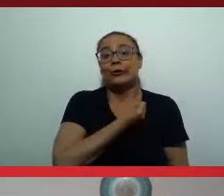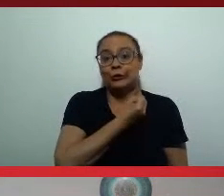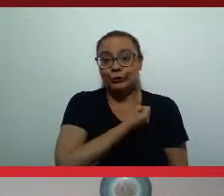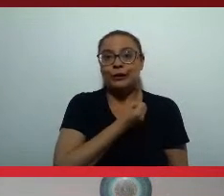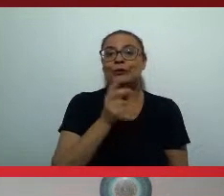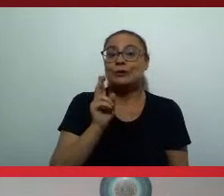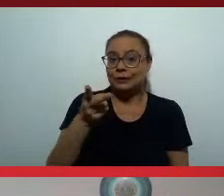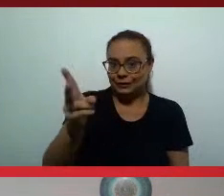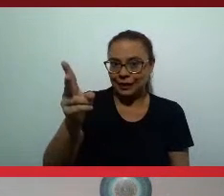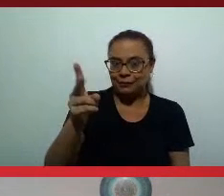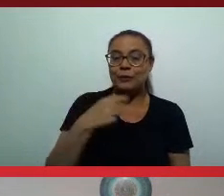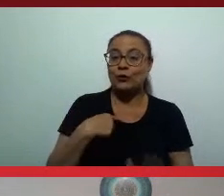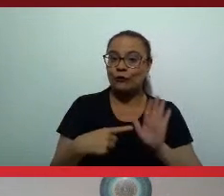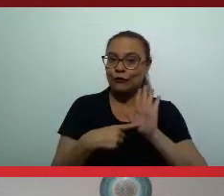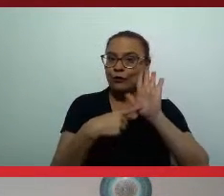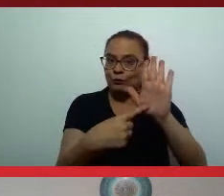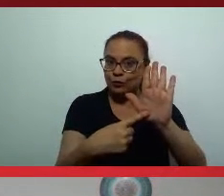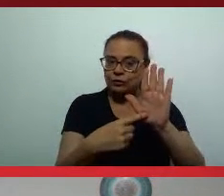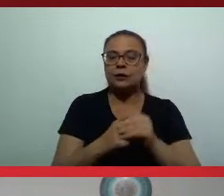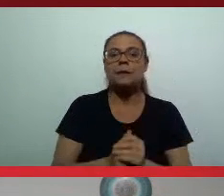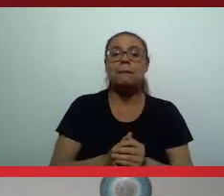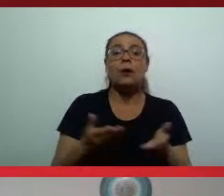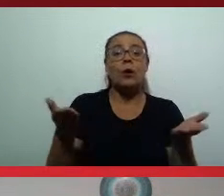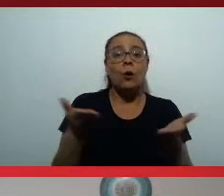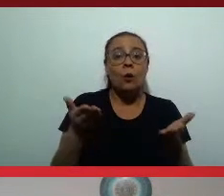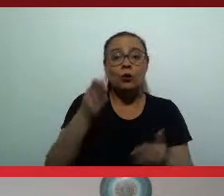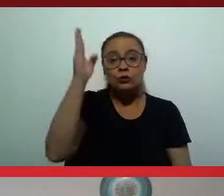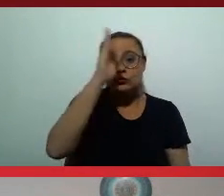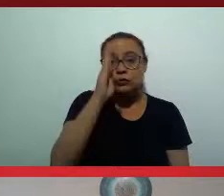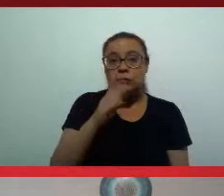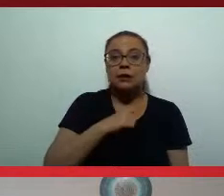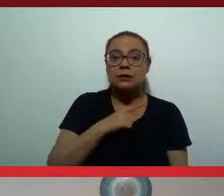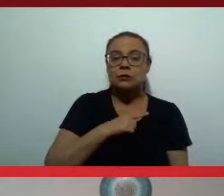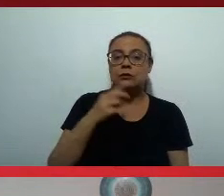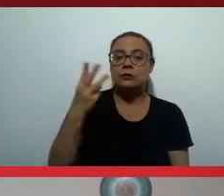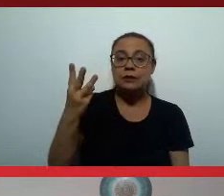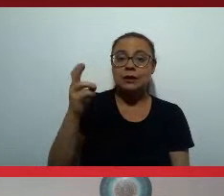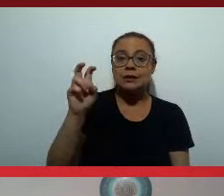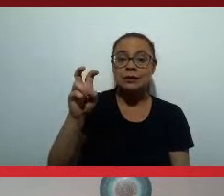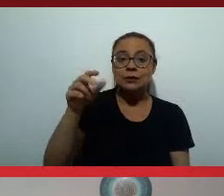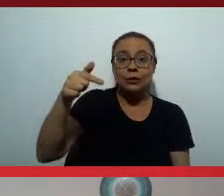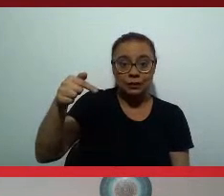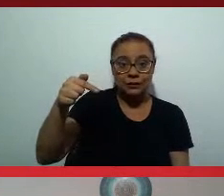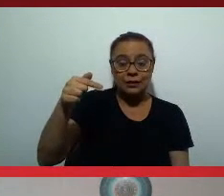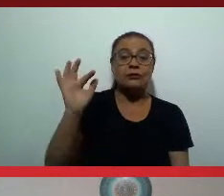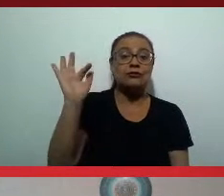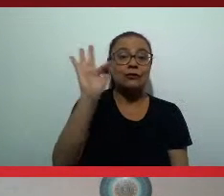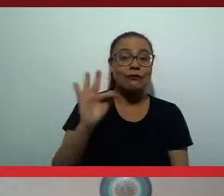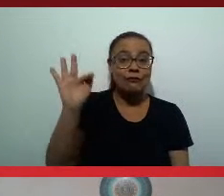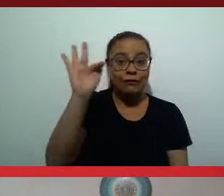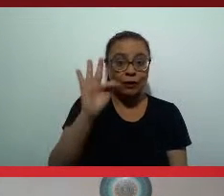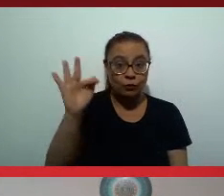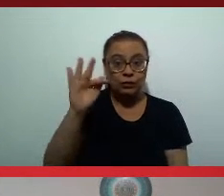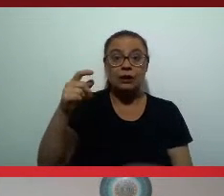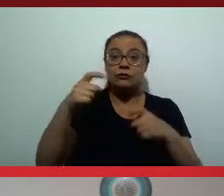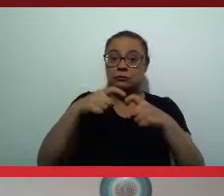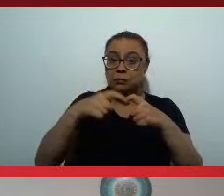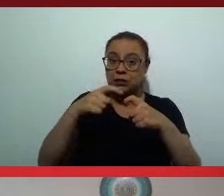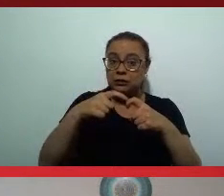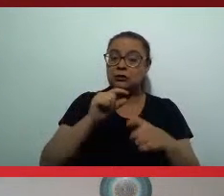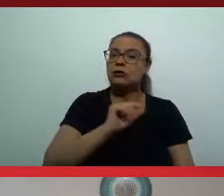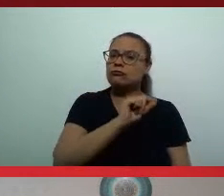com os seguintes números para vocês. Existem hoje no Brasil 357 faculdades de medicina